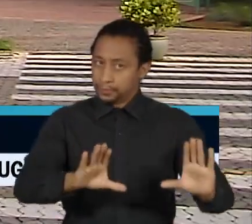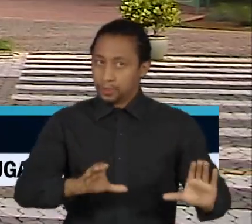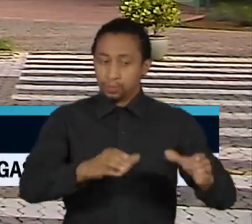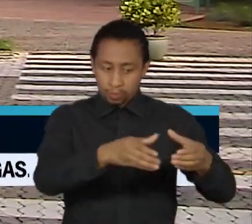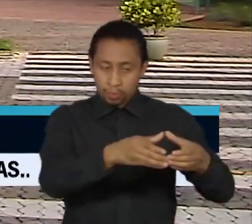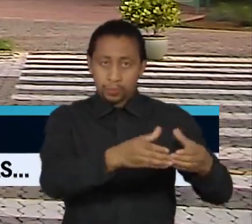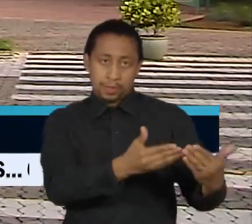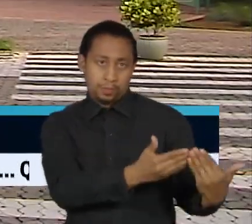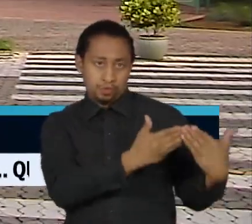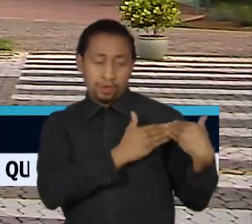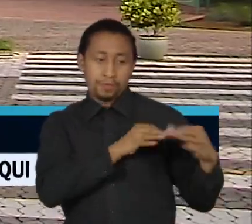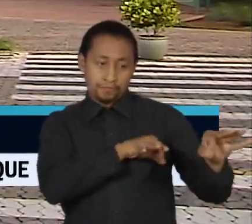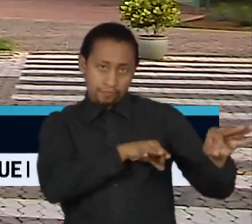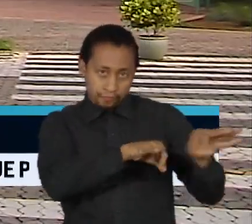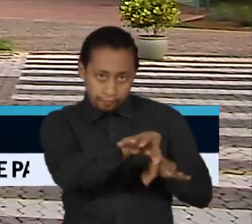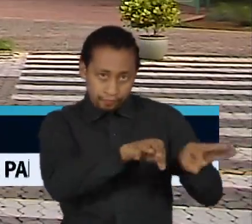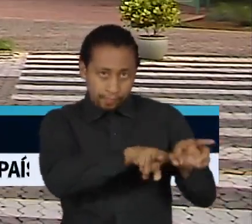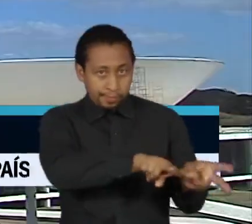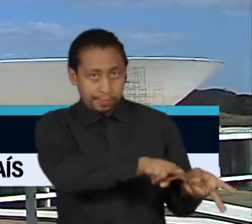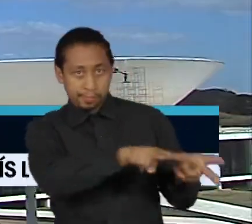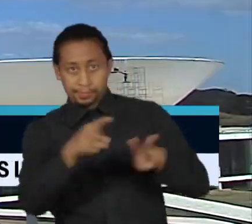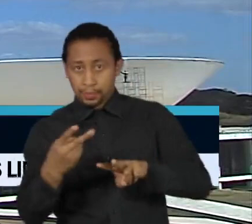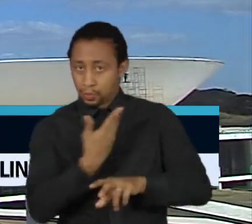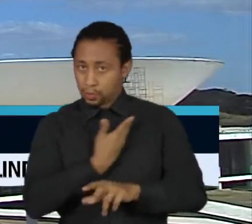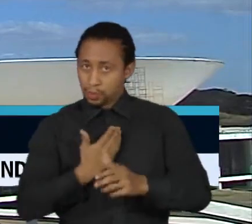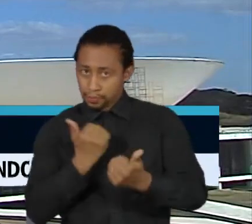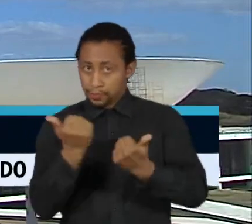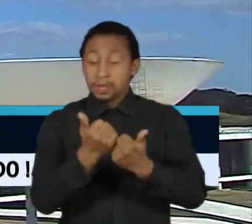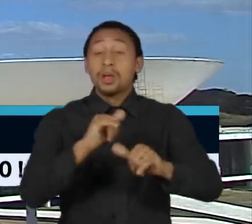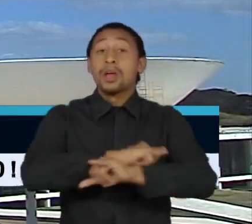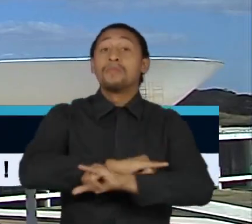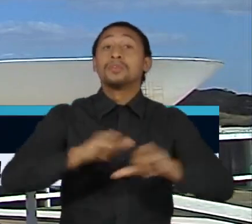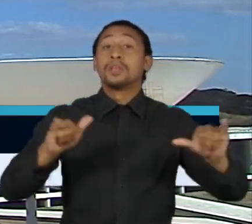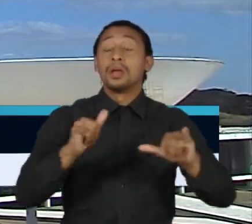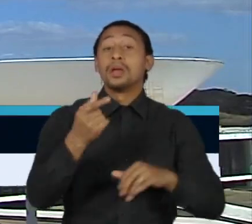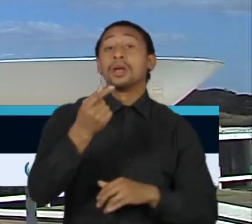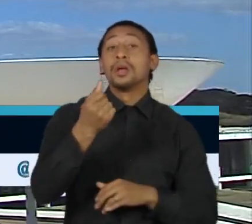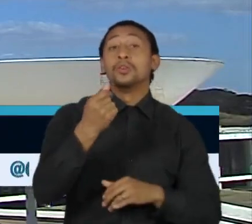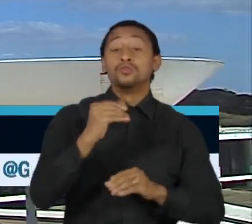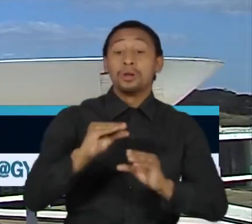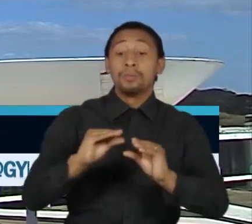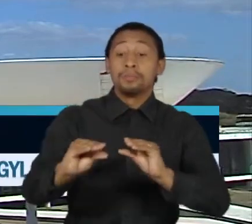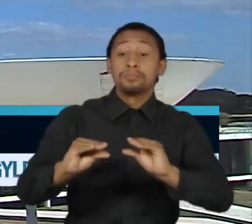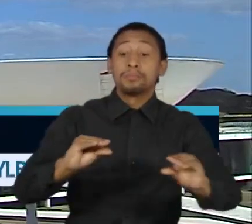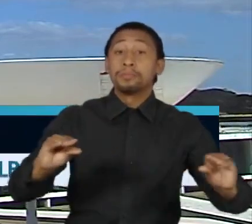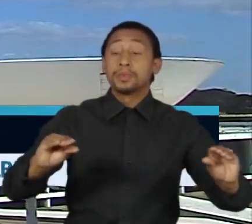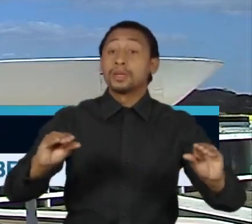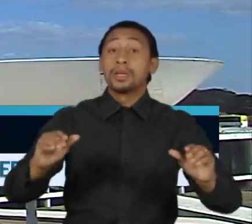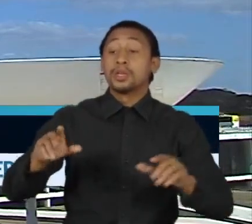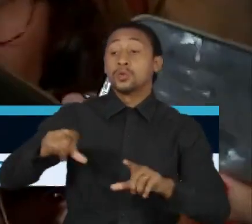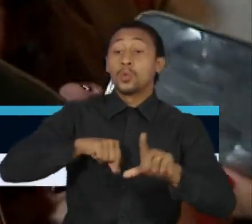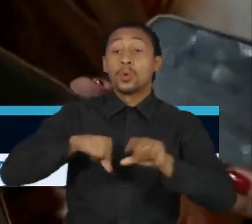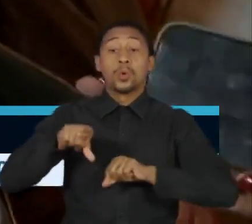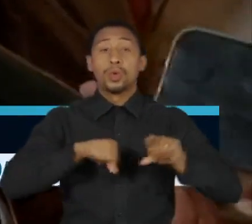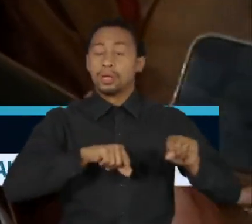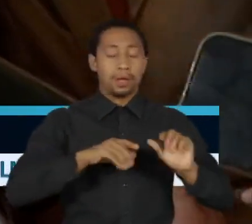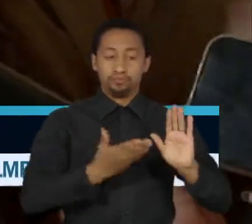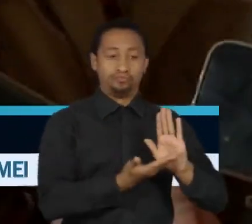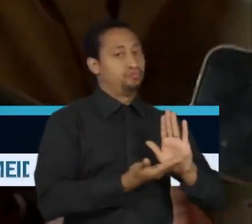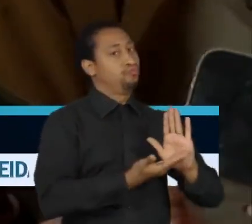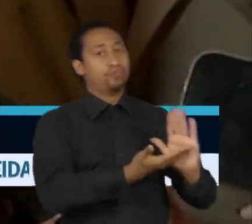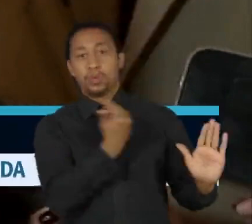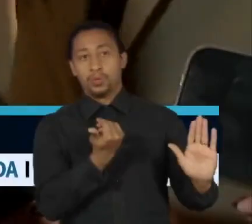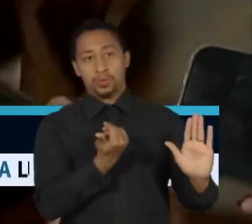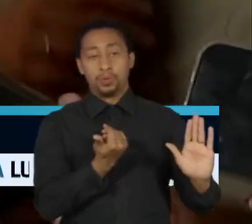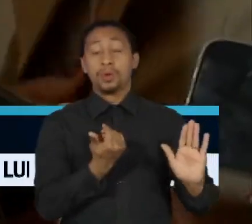transição sugerir formalmente para onde iria o volume de dinheiro liberado pela PEC. Caberá